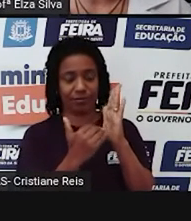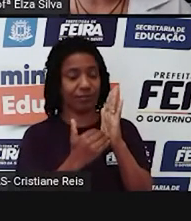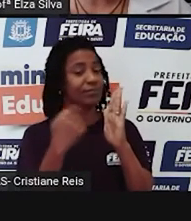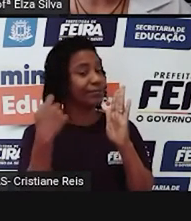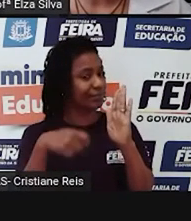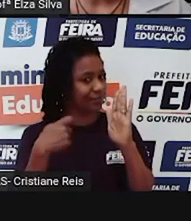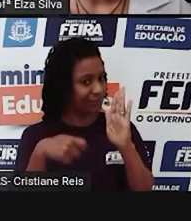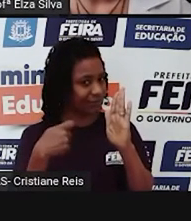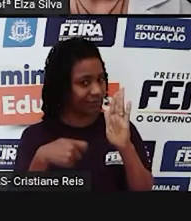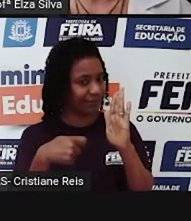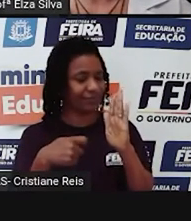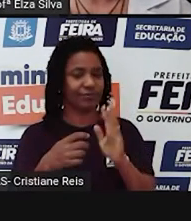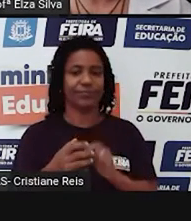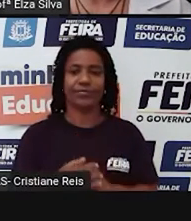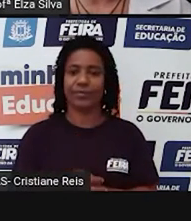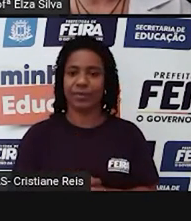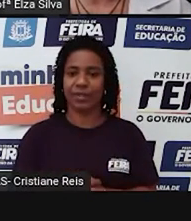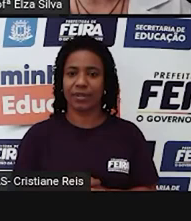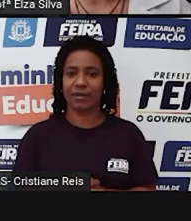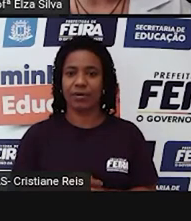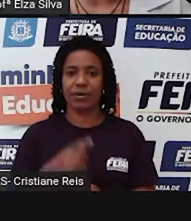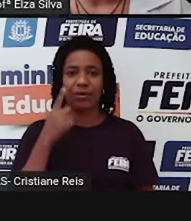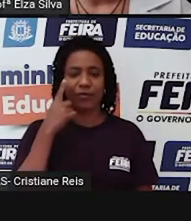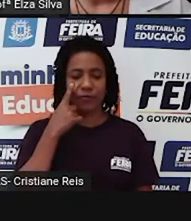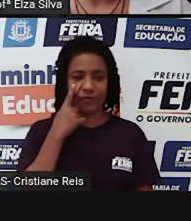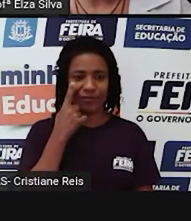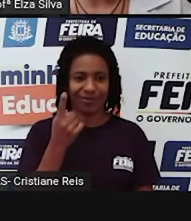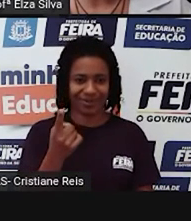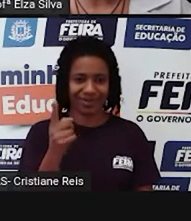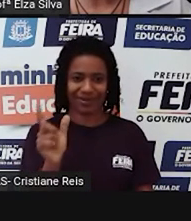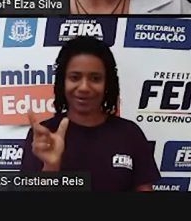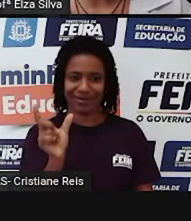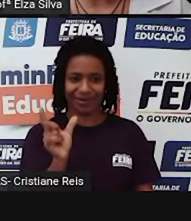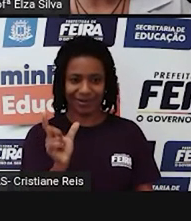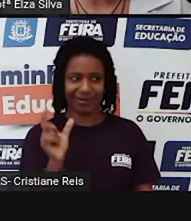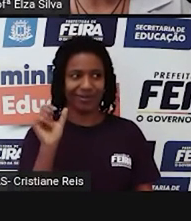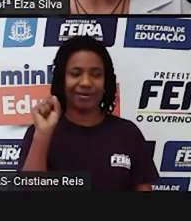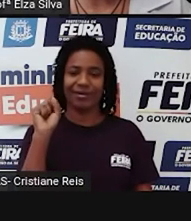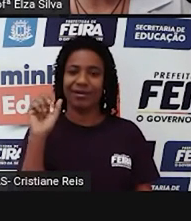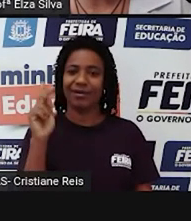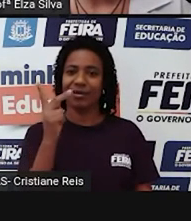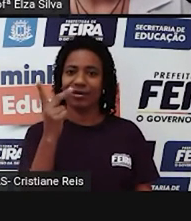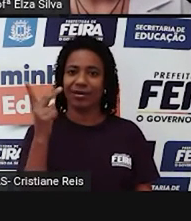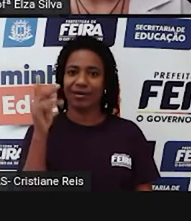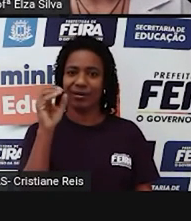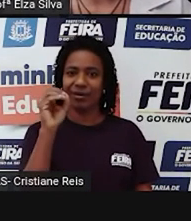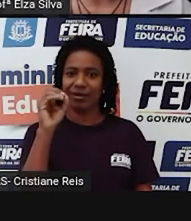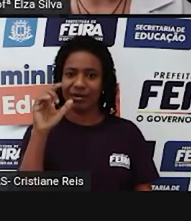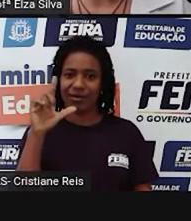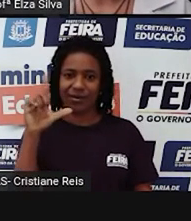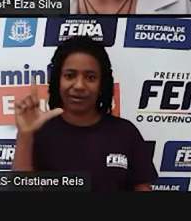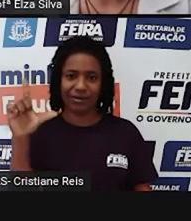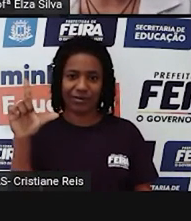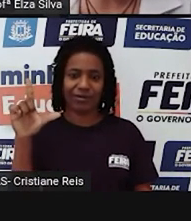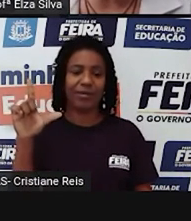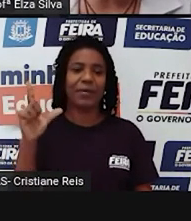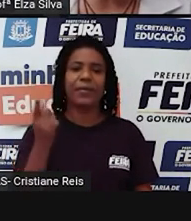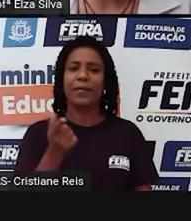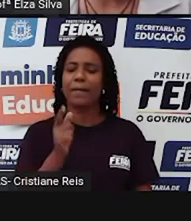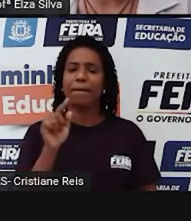Ok? Então vejam aqui Skill Primeiro o dicionário te oferece a maneira de